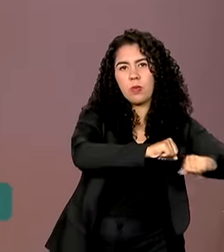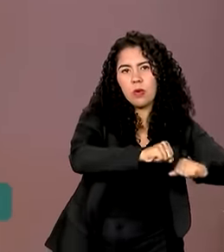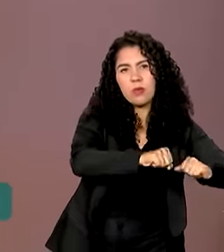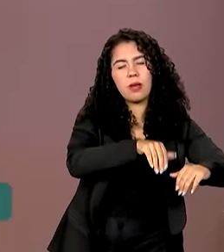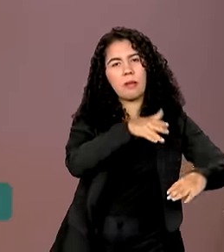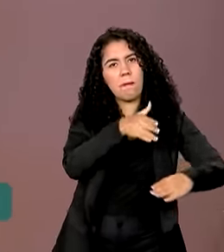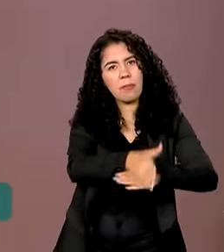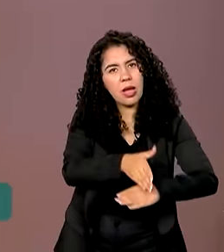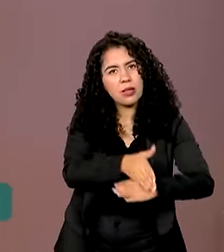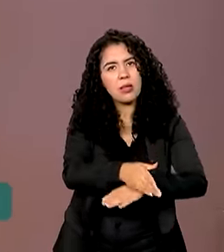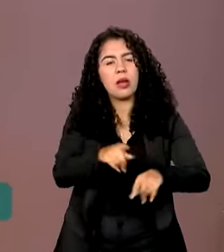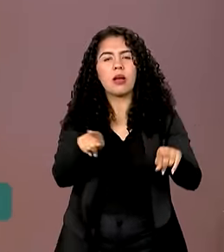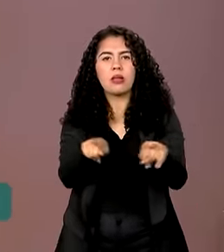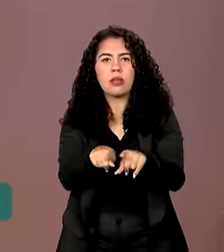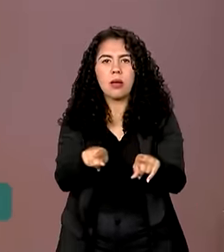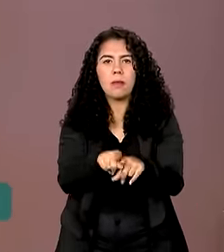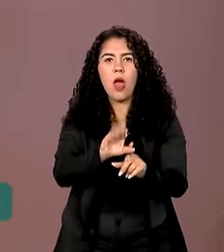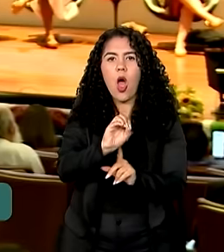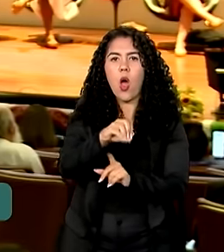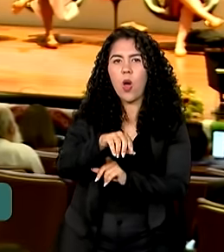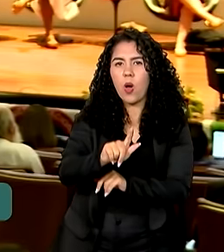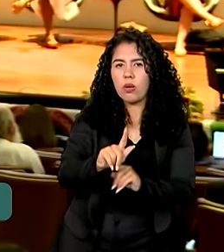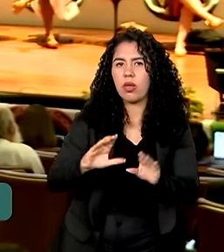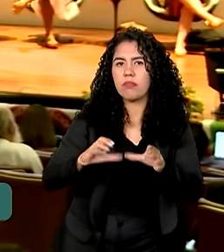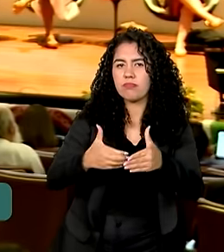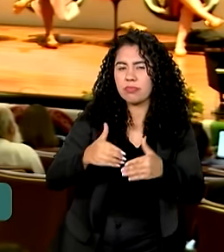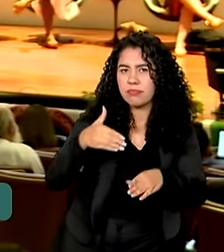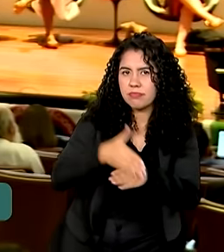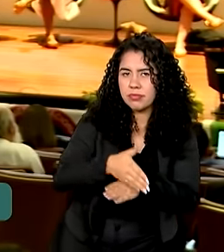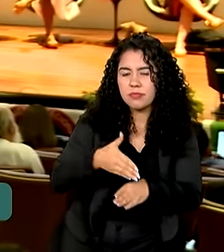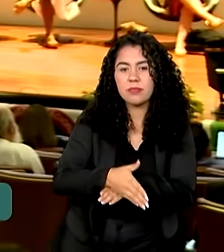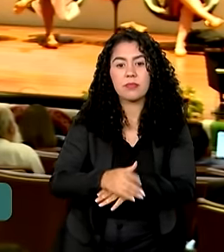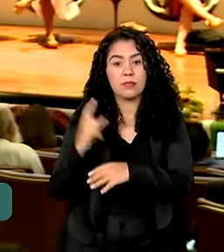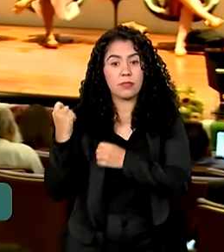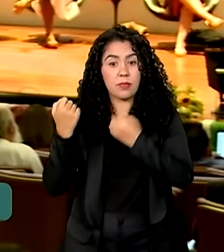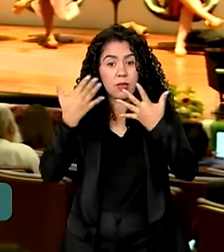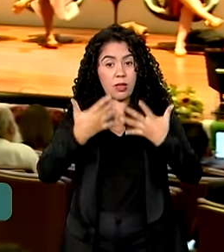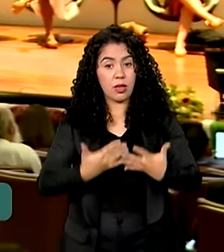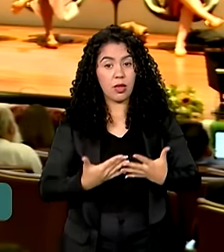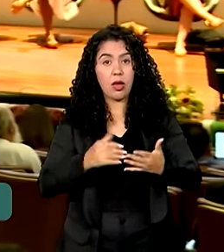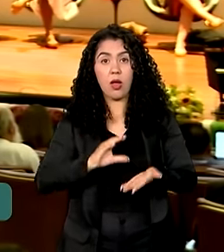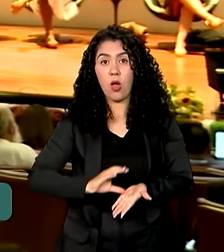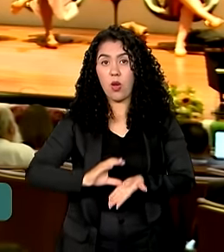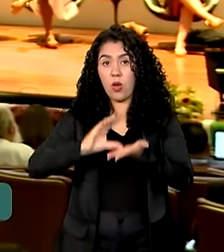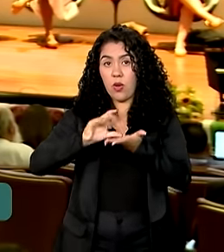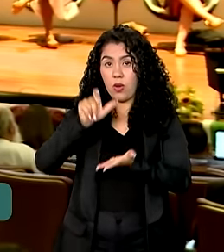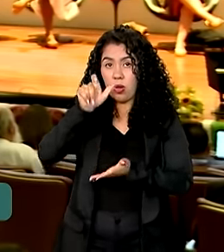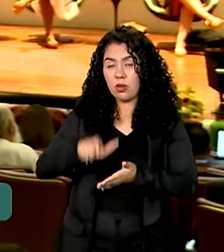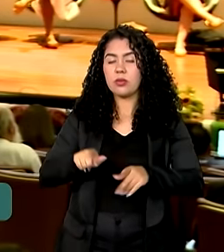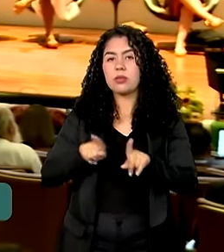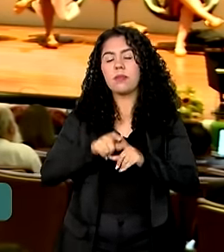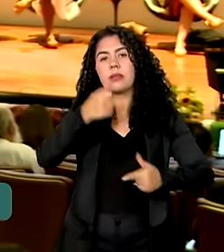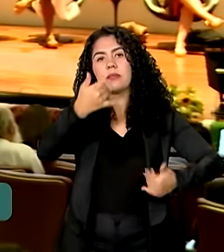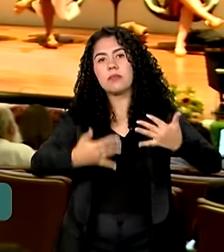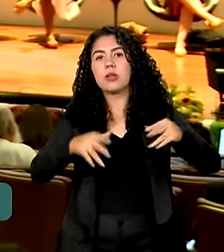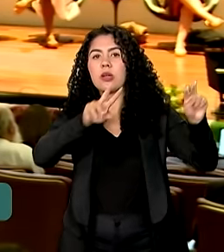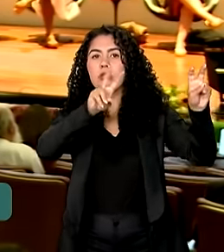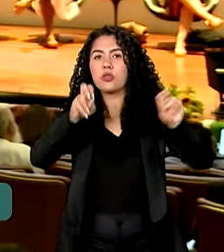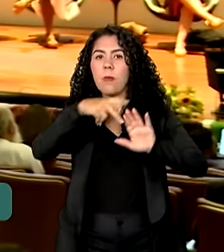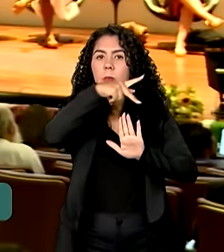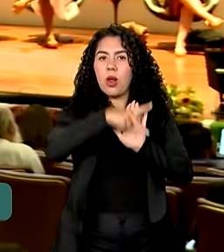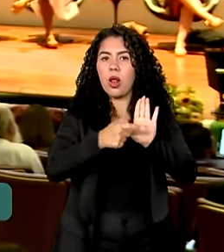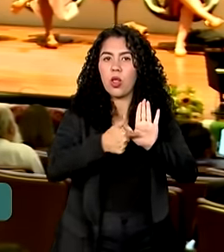organizações, das entidades. Os conselheiros também falaram sobre o novo projeto de mudanças climáticas.